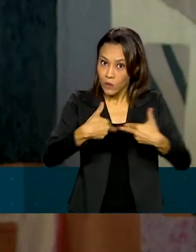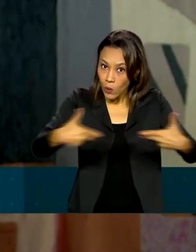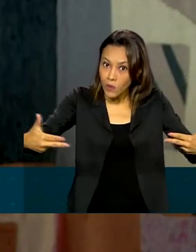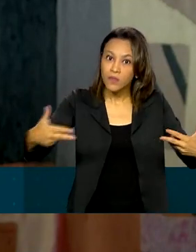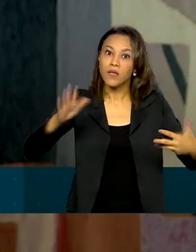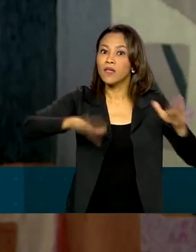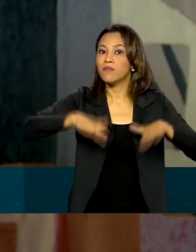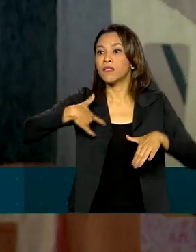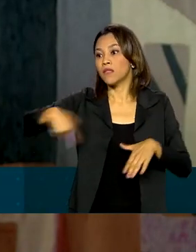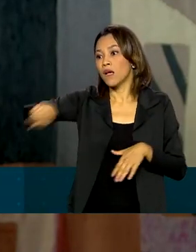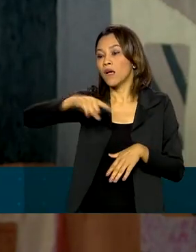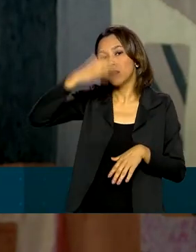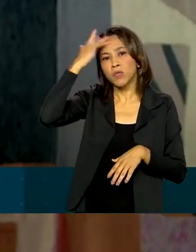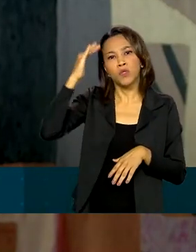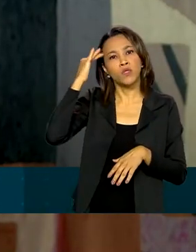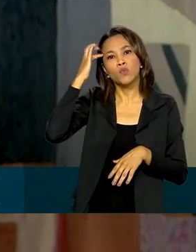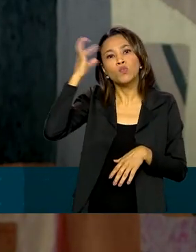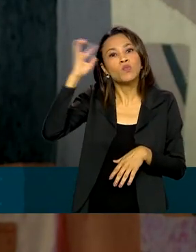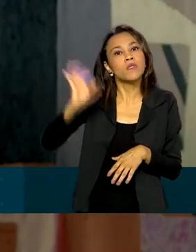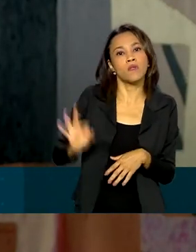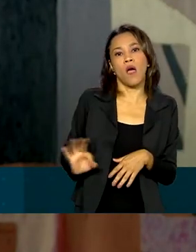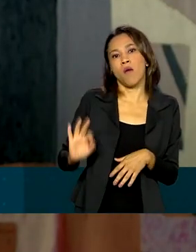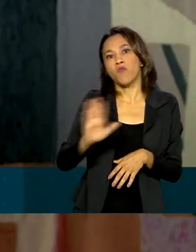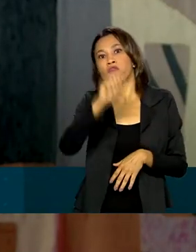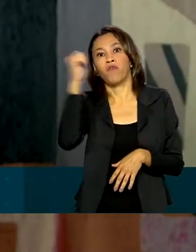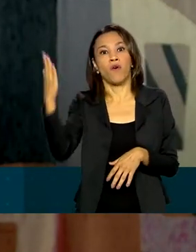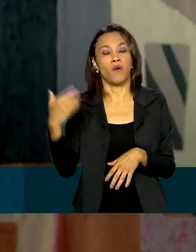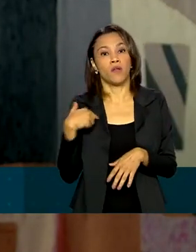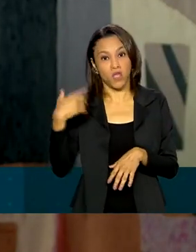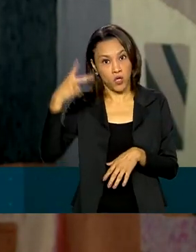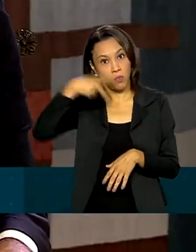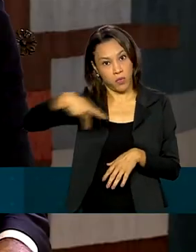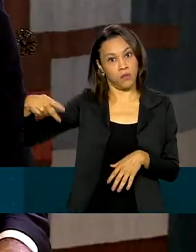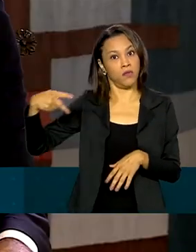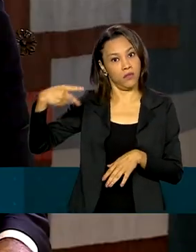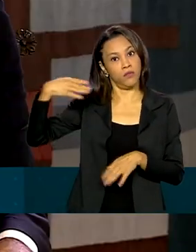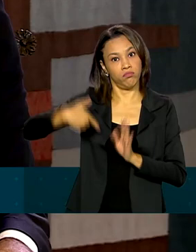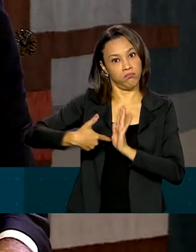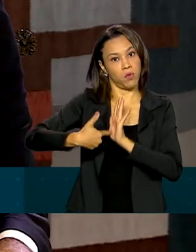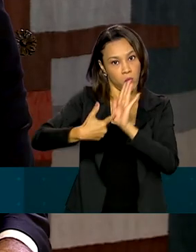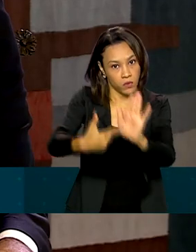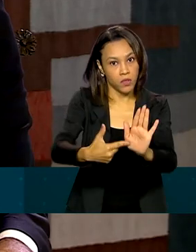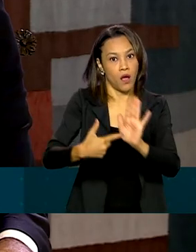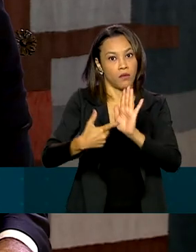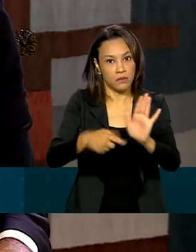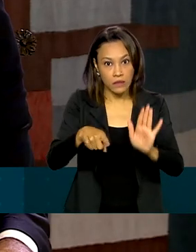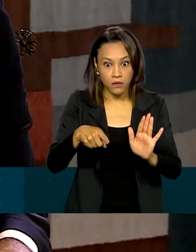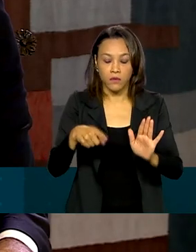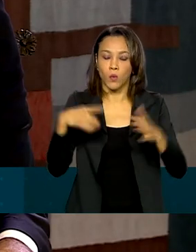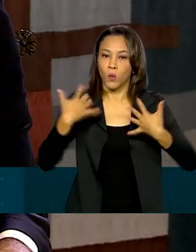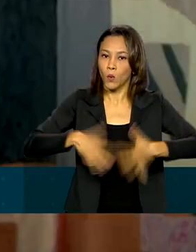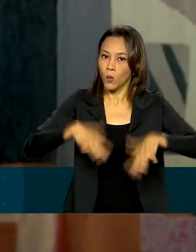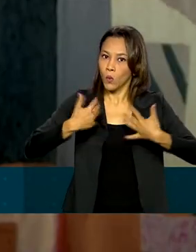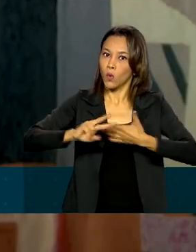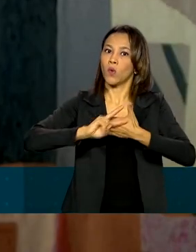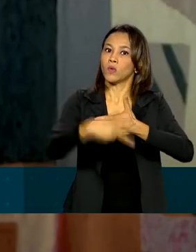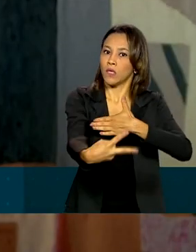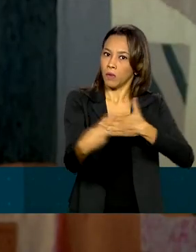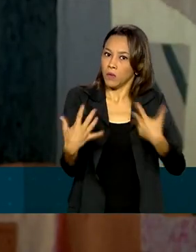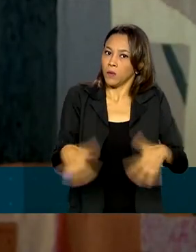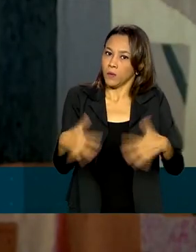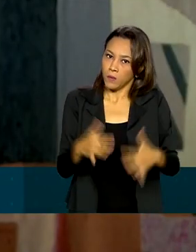não se tem a noção aí fora. Então, quando um chefe de Estado, presidente, coloca isso, isso tem um impacto muito grande. Segundo,